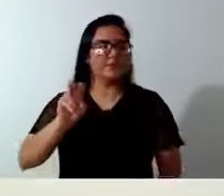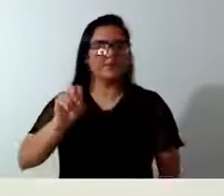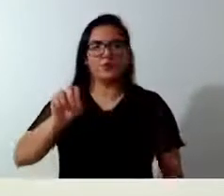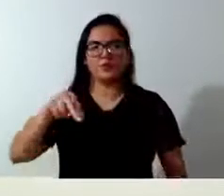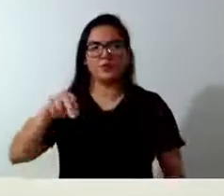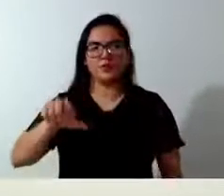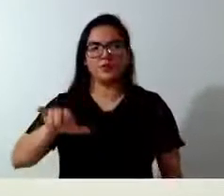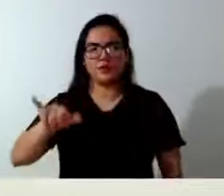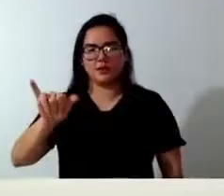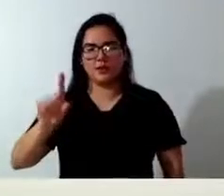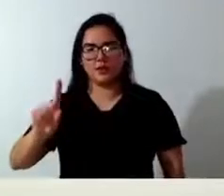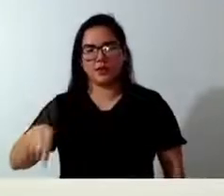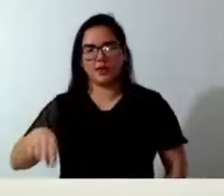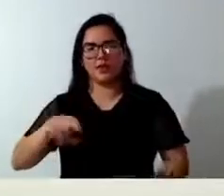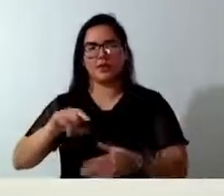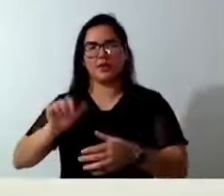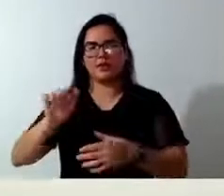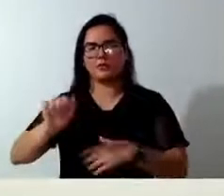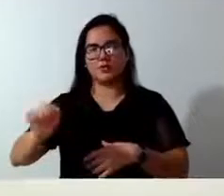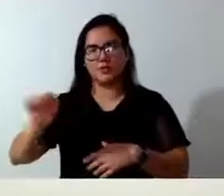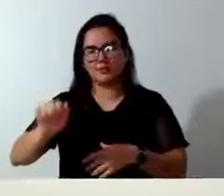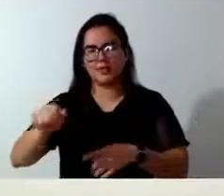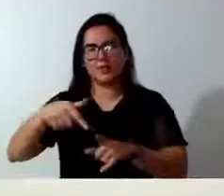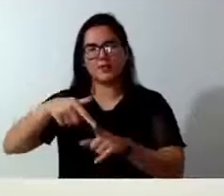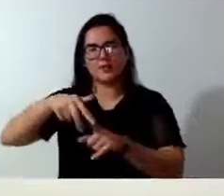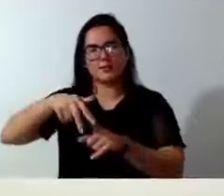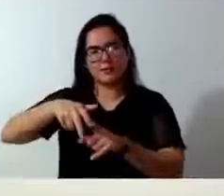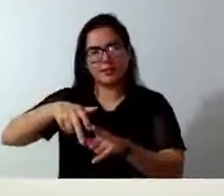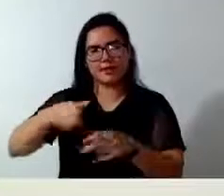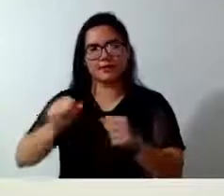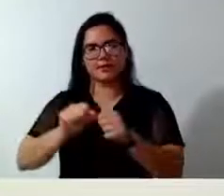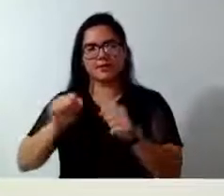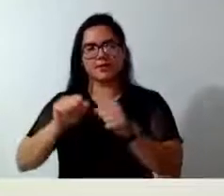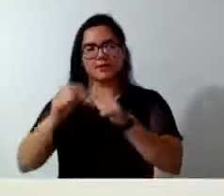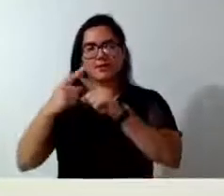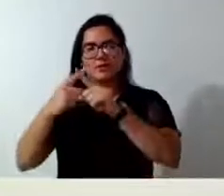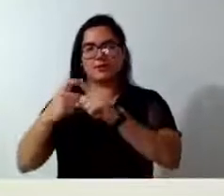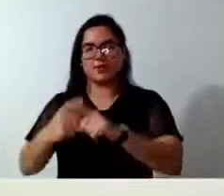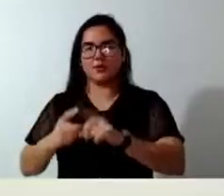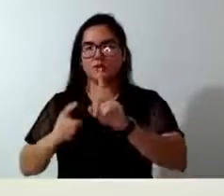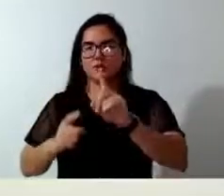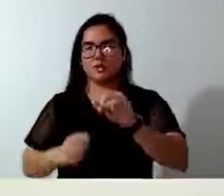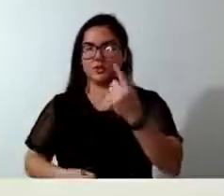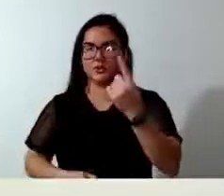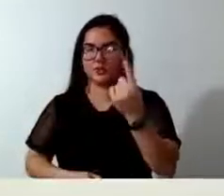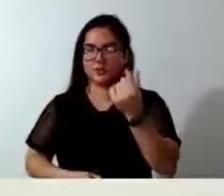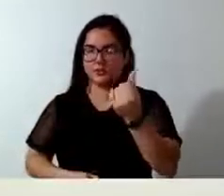tem a associação de skate ali, que vai fazer um campeonato dia 16, 17,